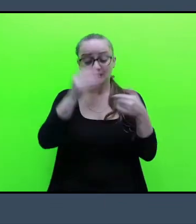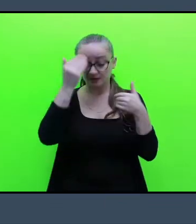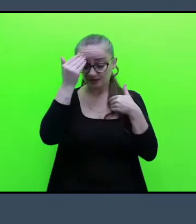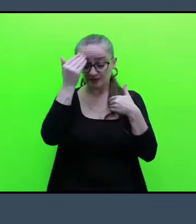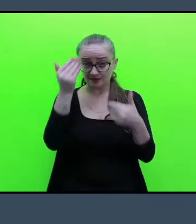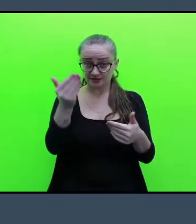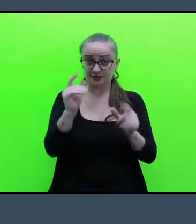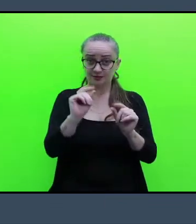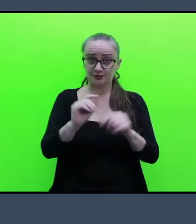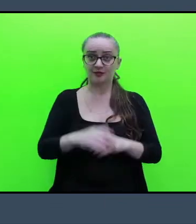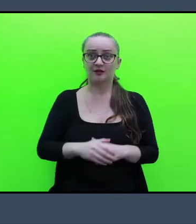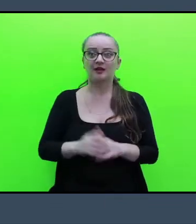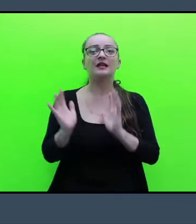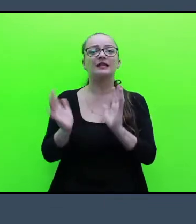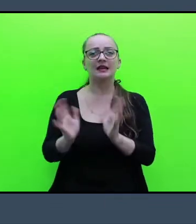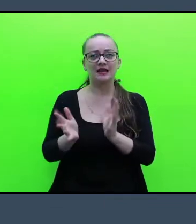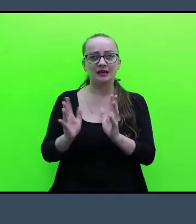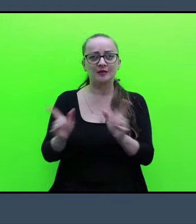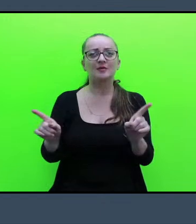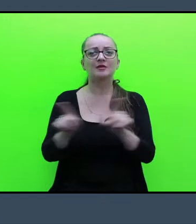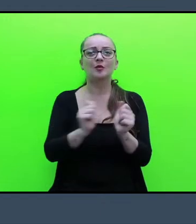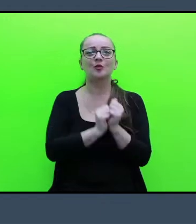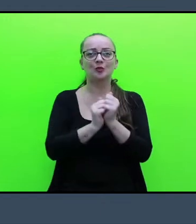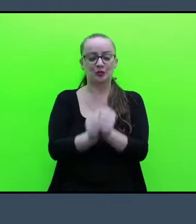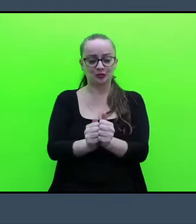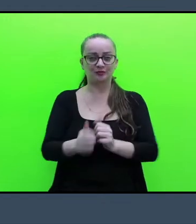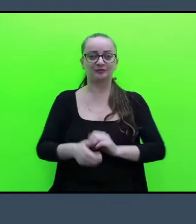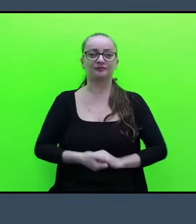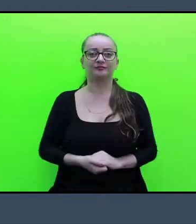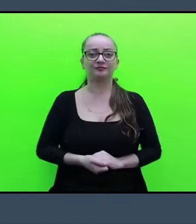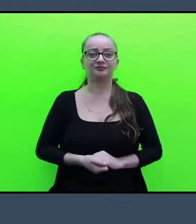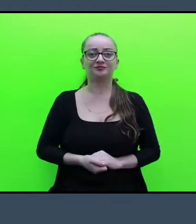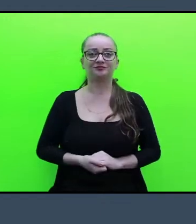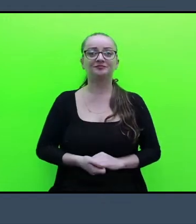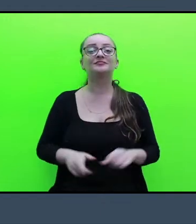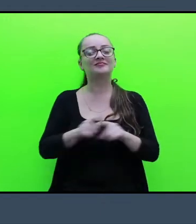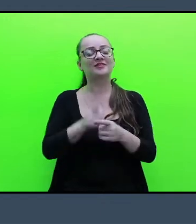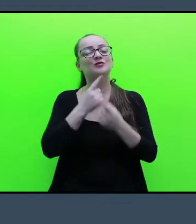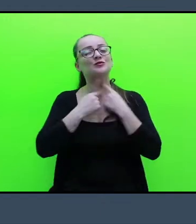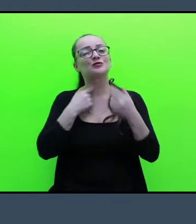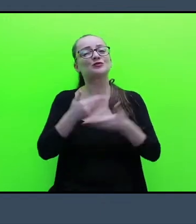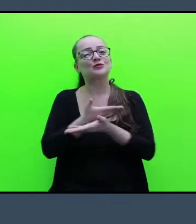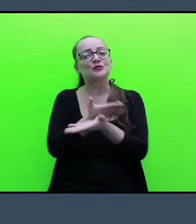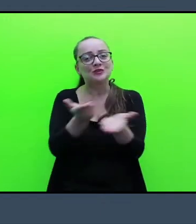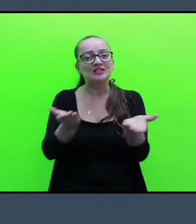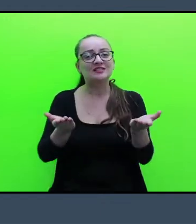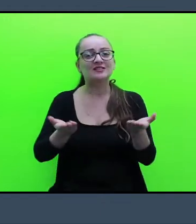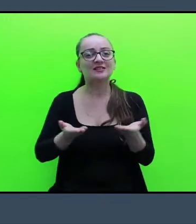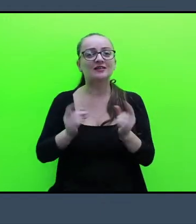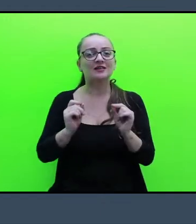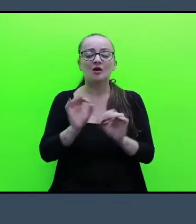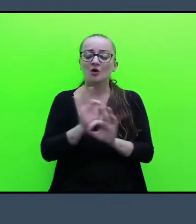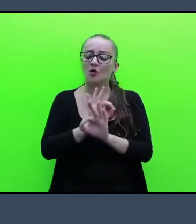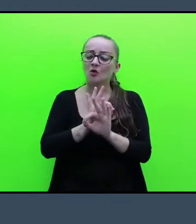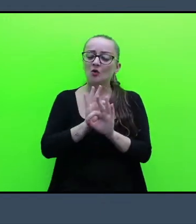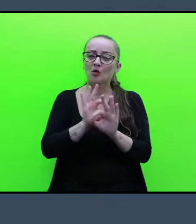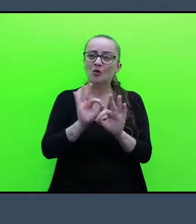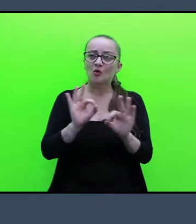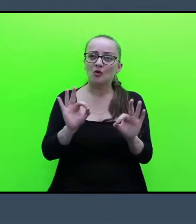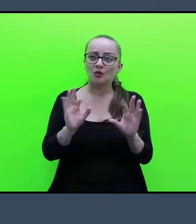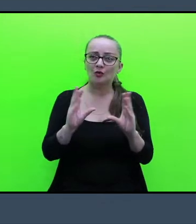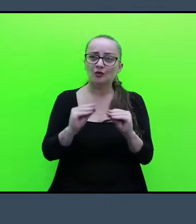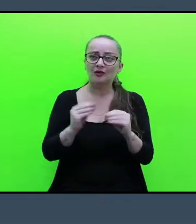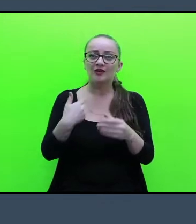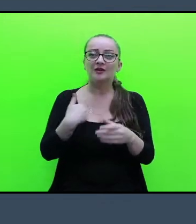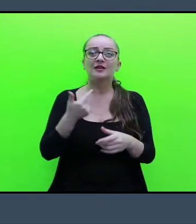por nos acompanhar e desejamos a todos vocês uma ótima e a gente